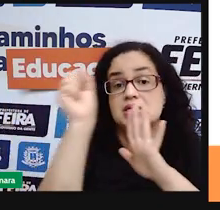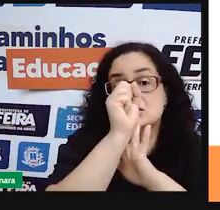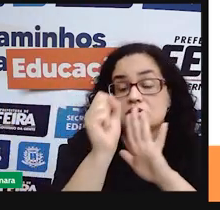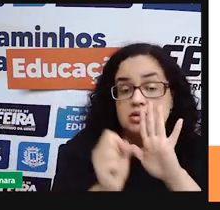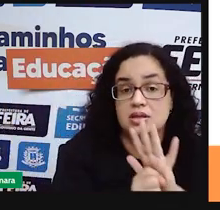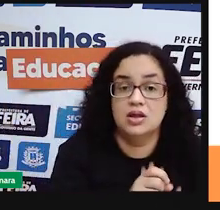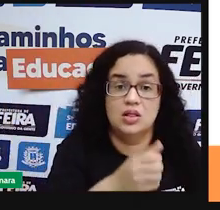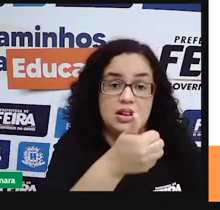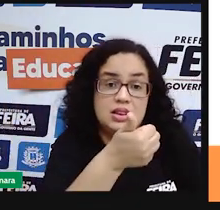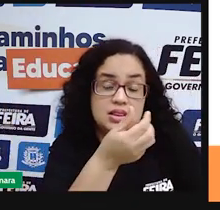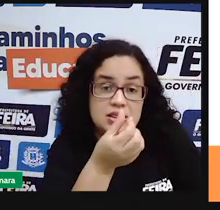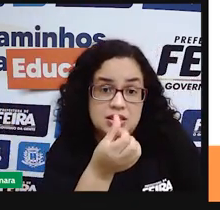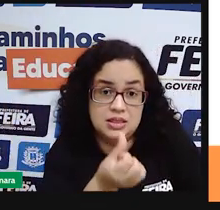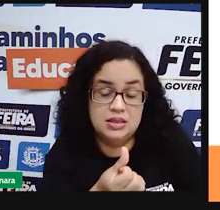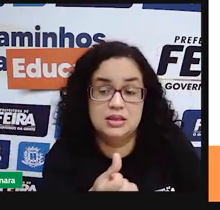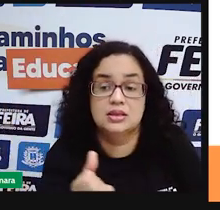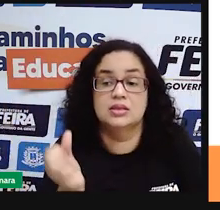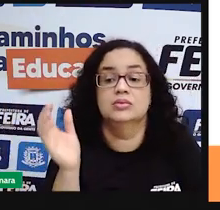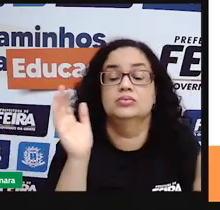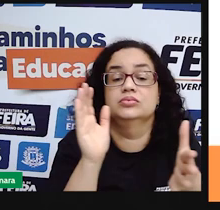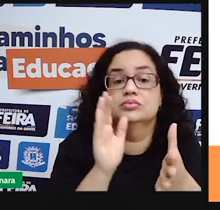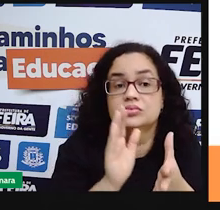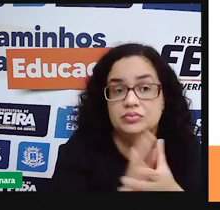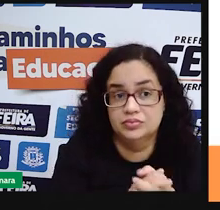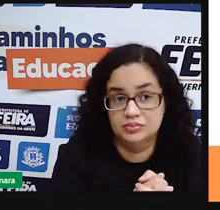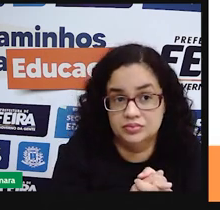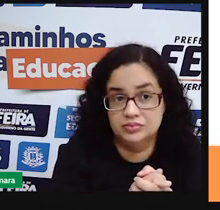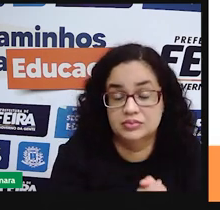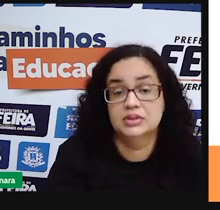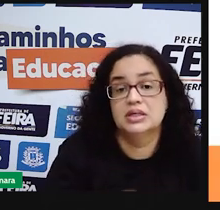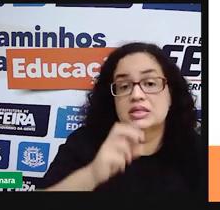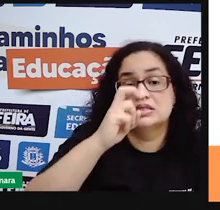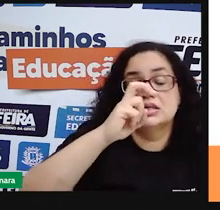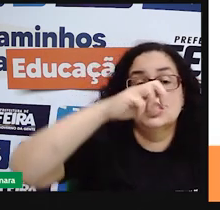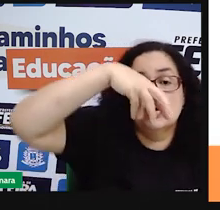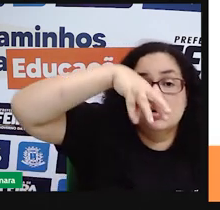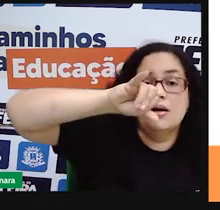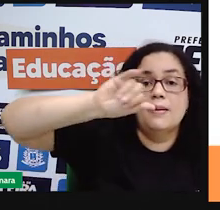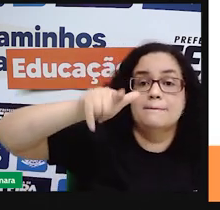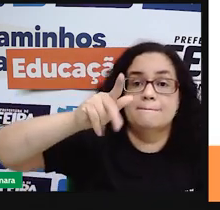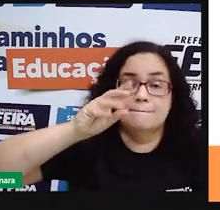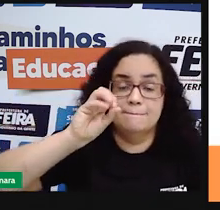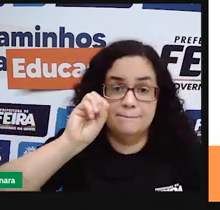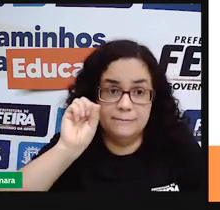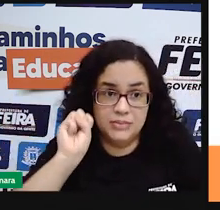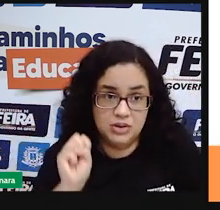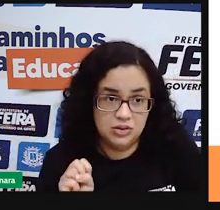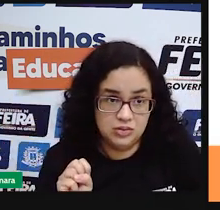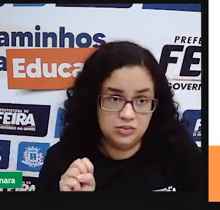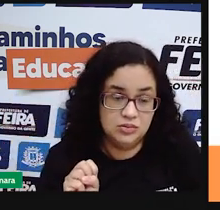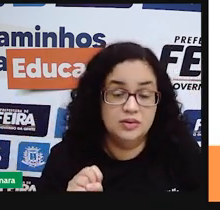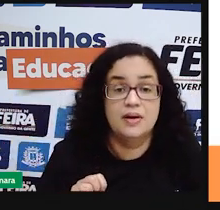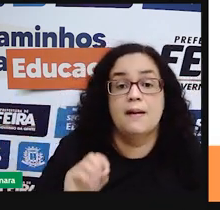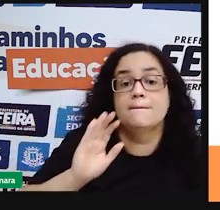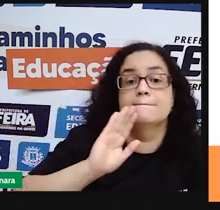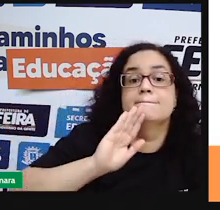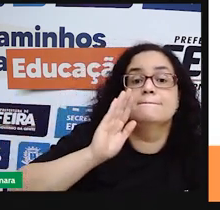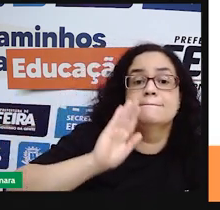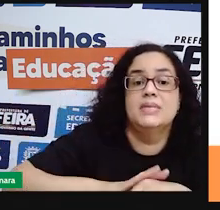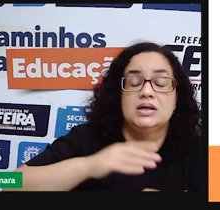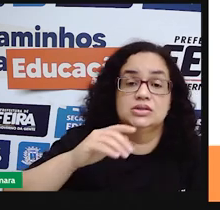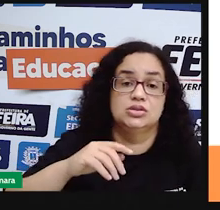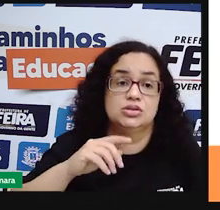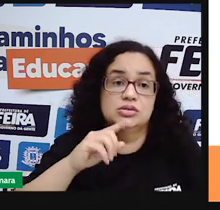quando Cabral chegou ao Brasil, em cerca de 5 milhões de índios, de mais de mil etnias e